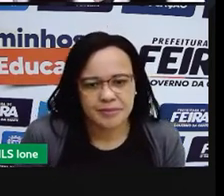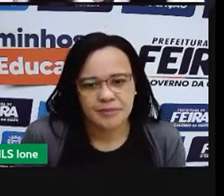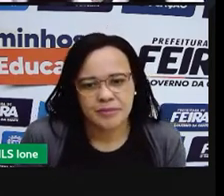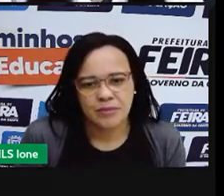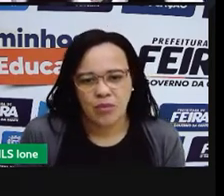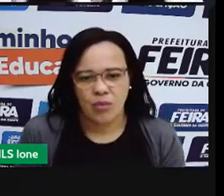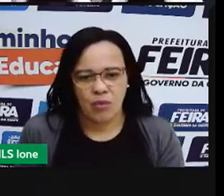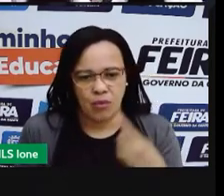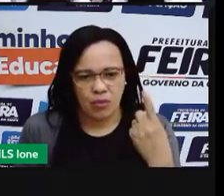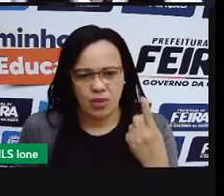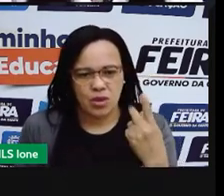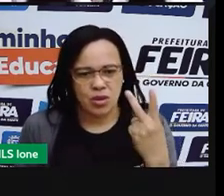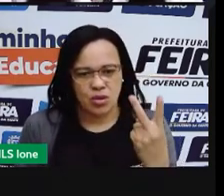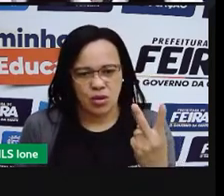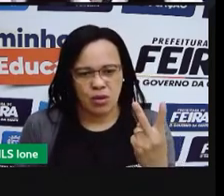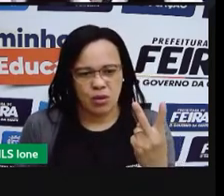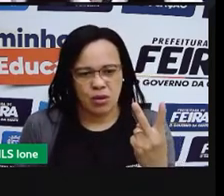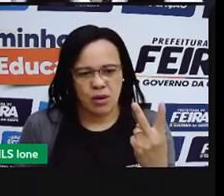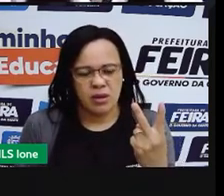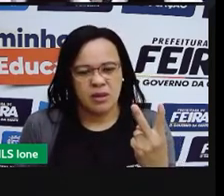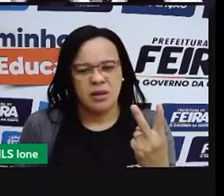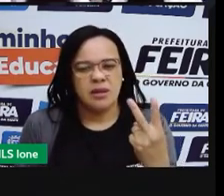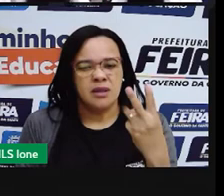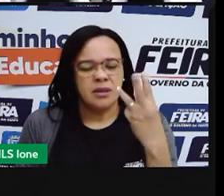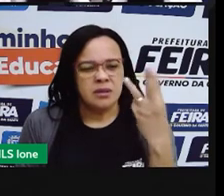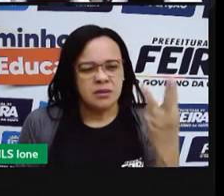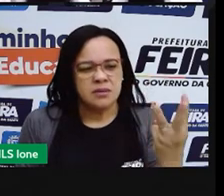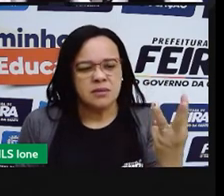Um, dois,